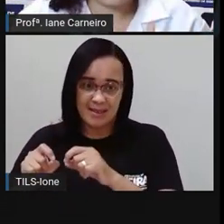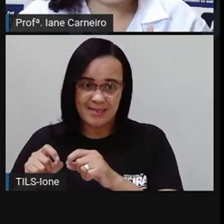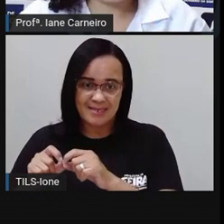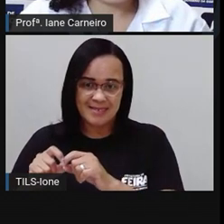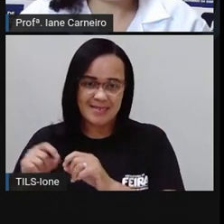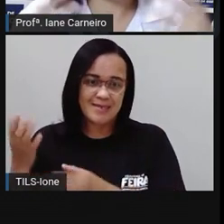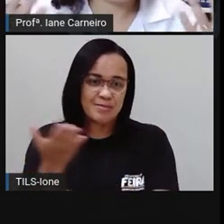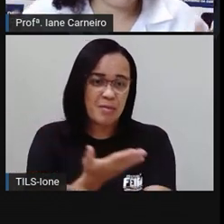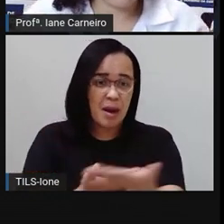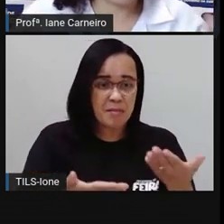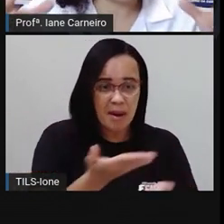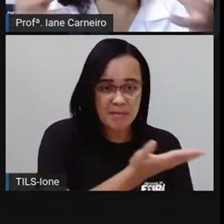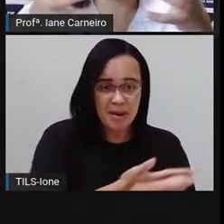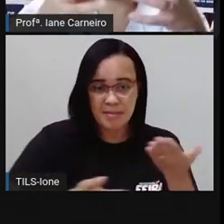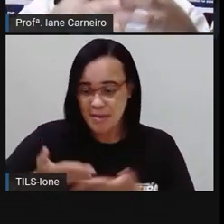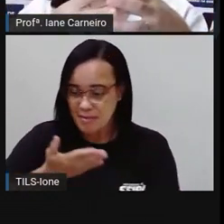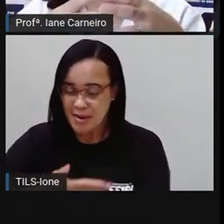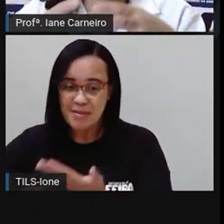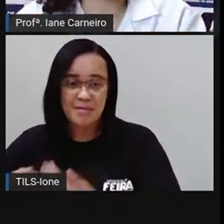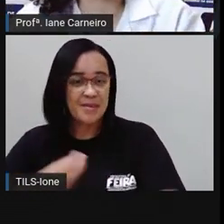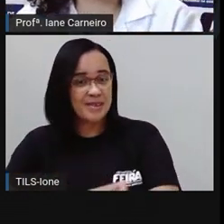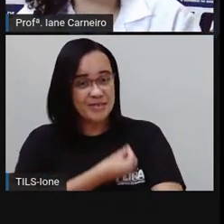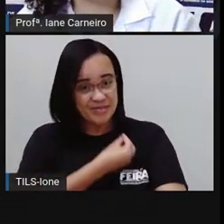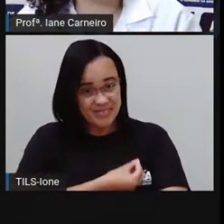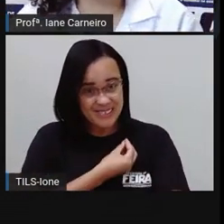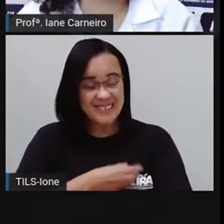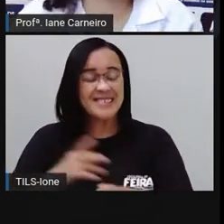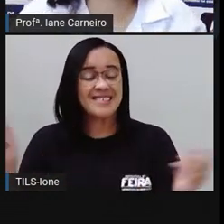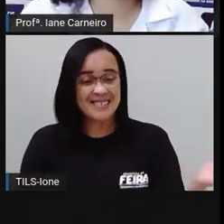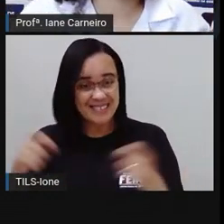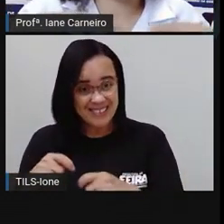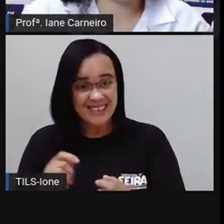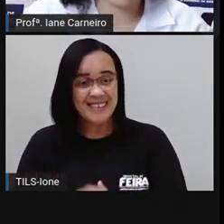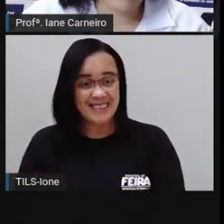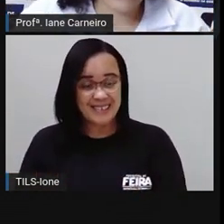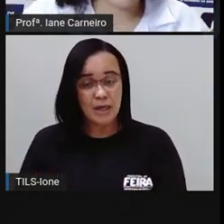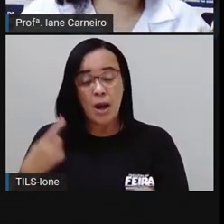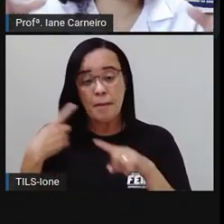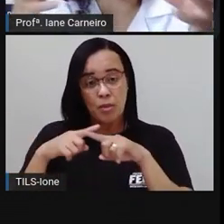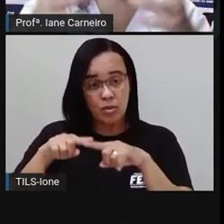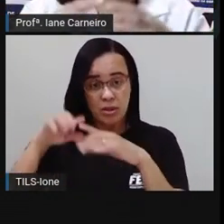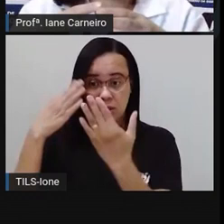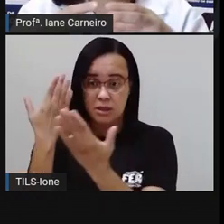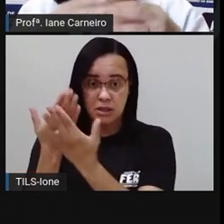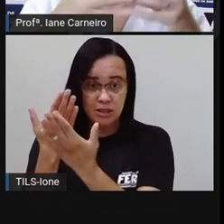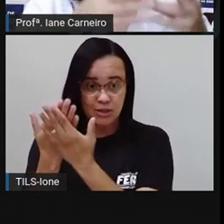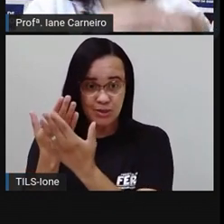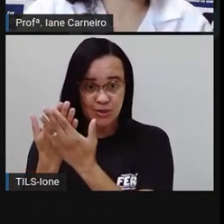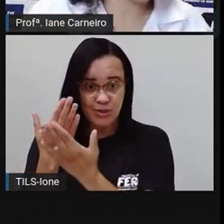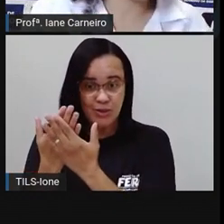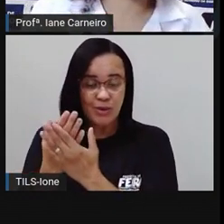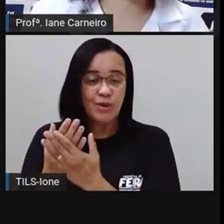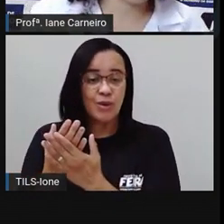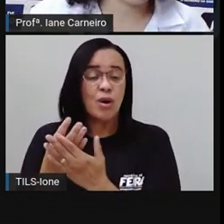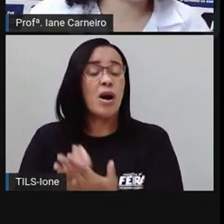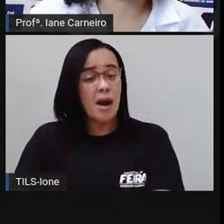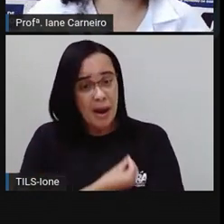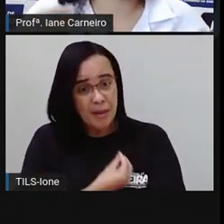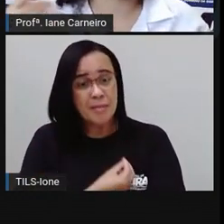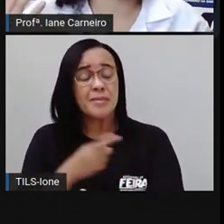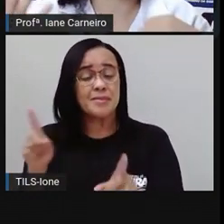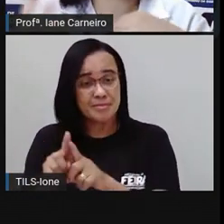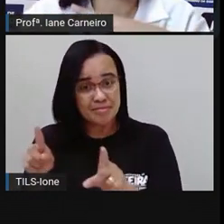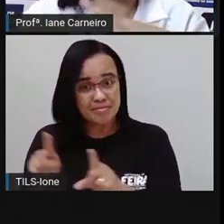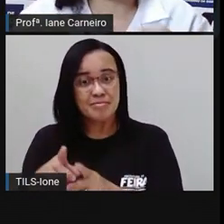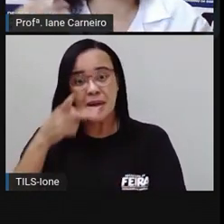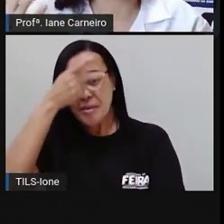na nossa casa, né? A gente convive apenas com a nossa família, né? Então, lá em nossa família, os conflitos são mais reduzidos, né?